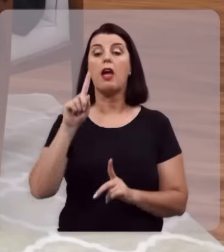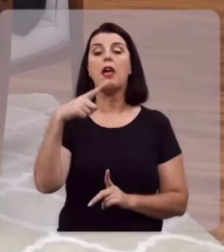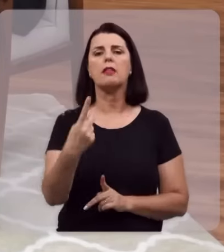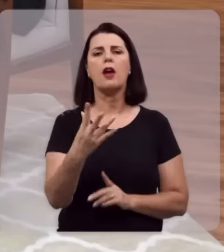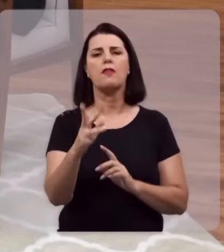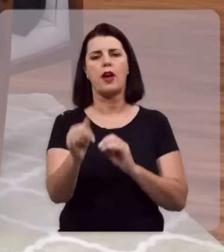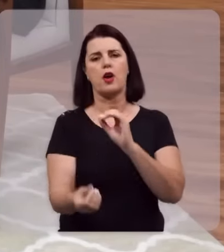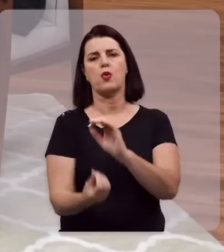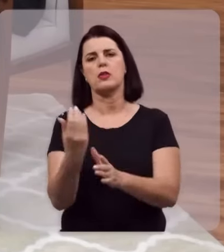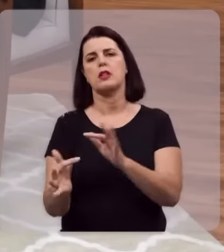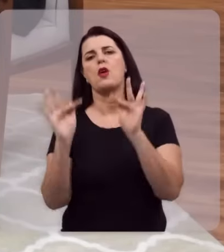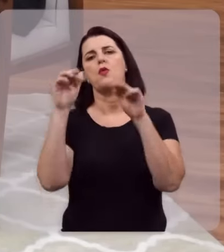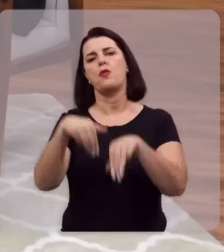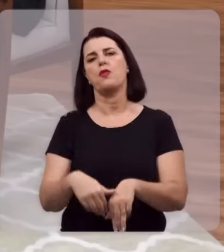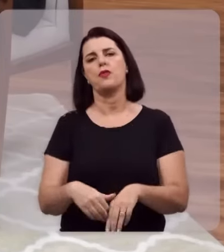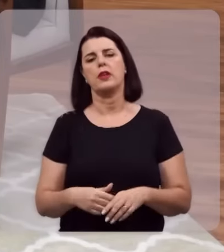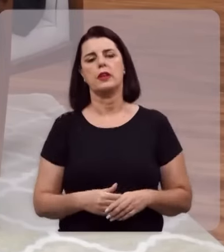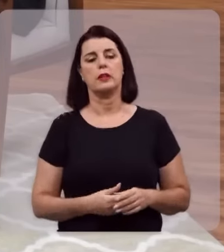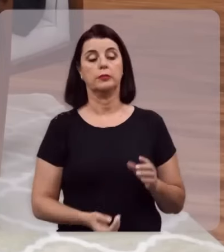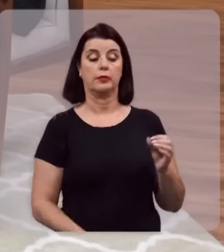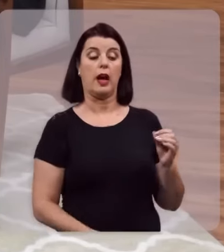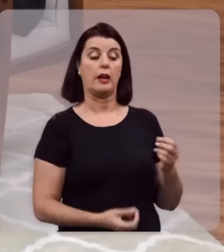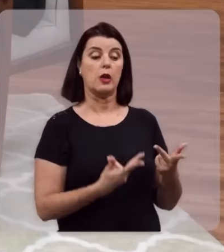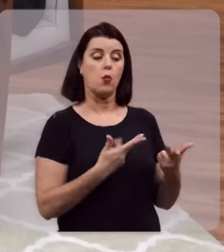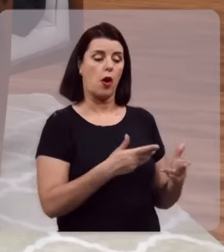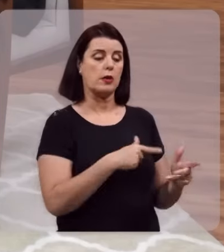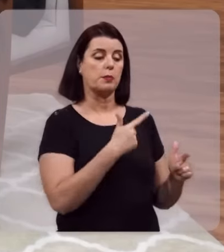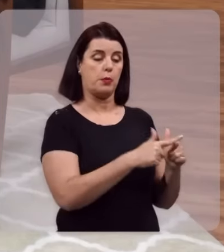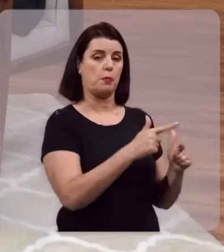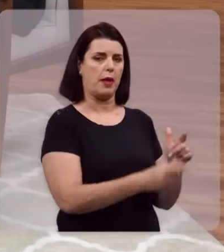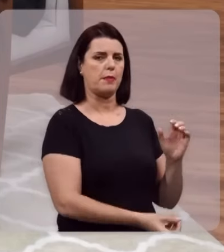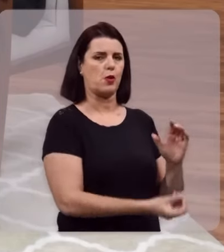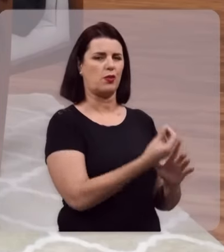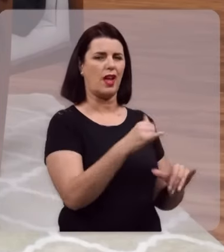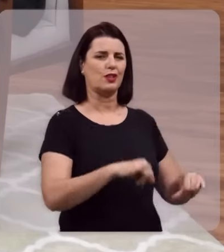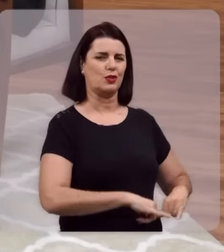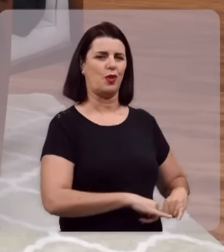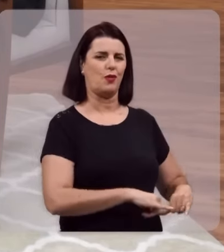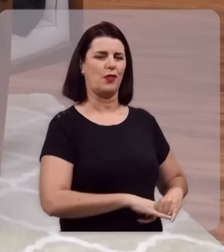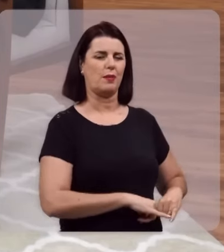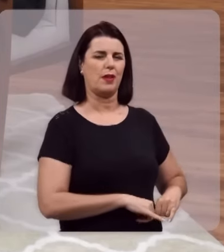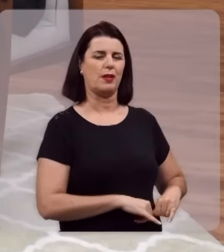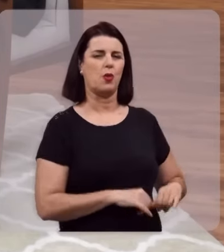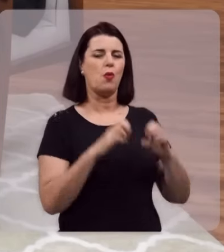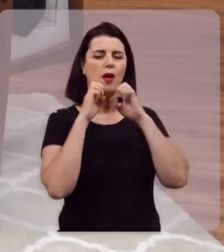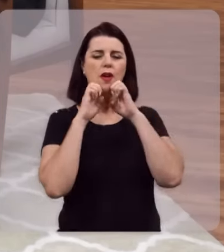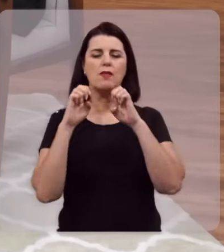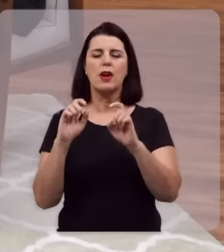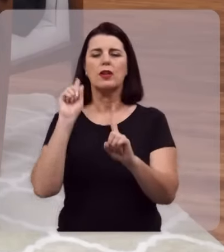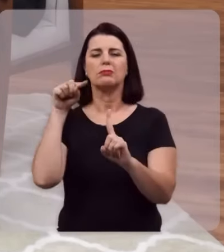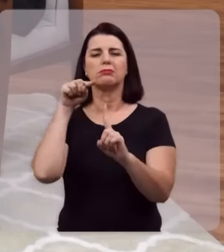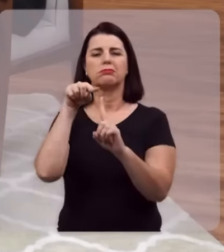virá o fim. Porque assim como essas coisas, essas tragédias causam dor, o evangelho é a finalidade, é o